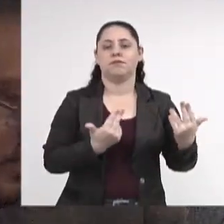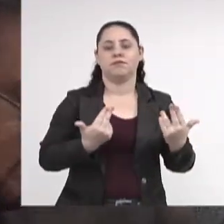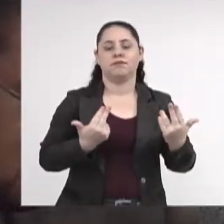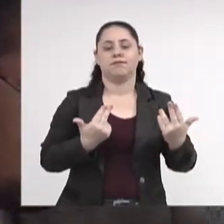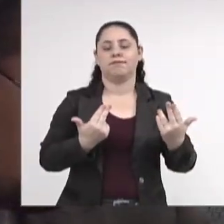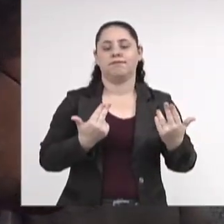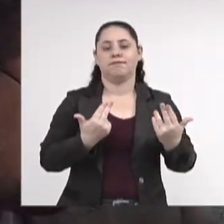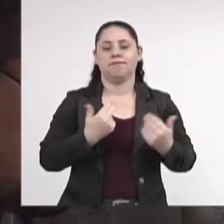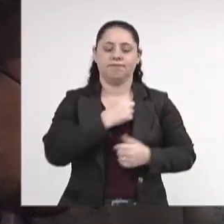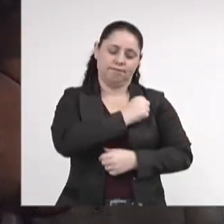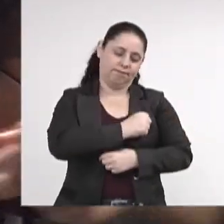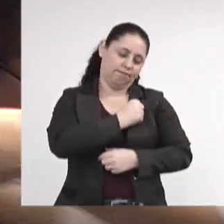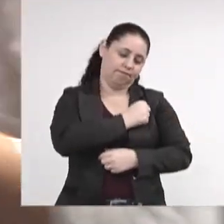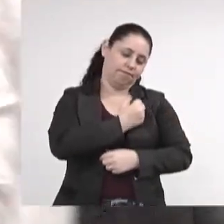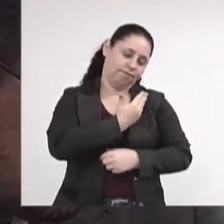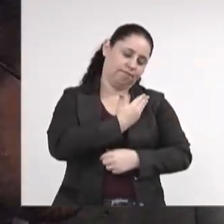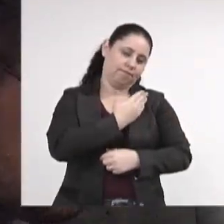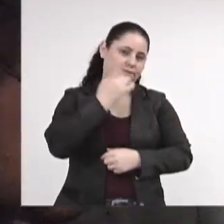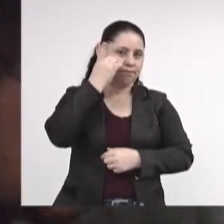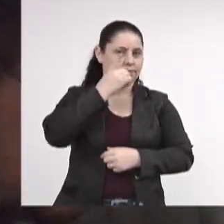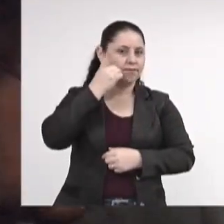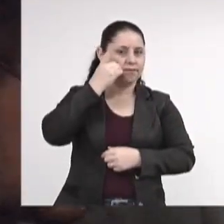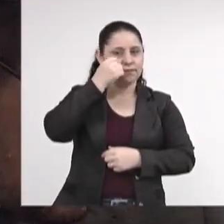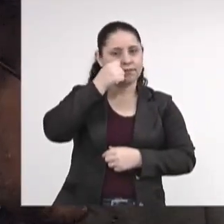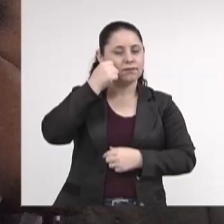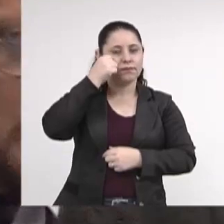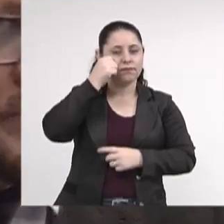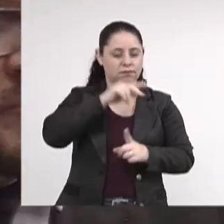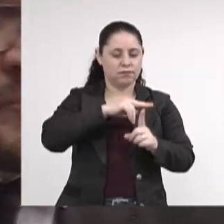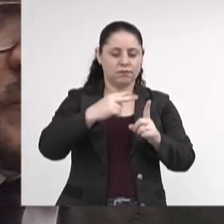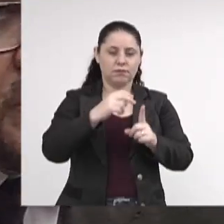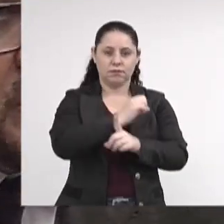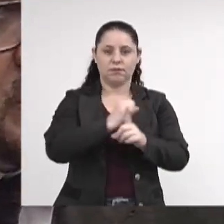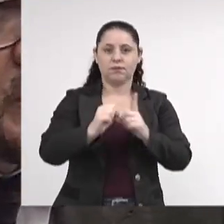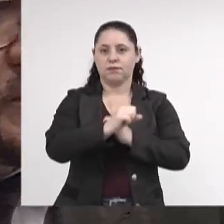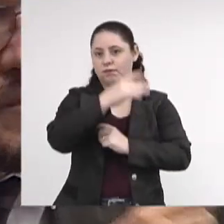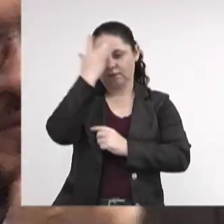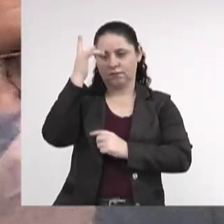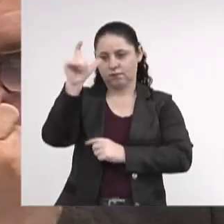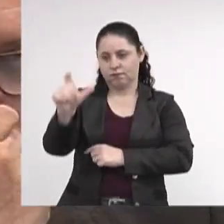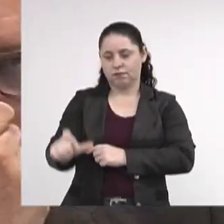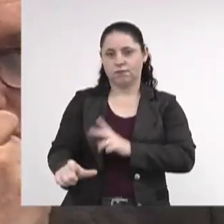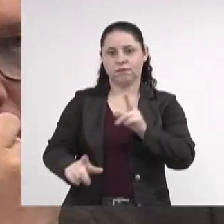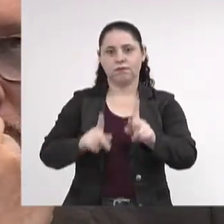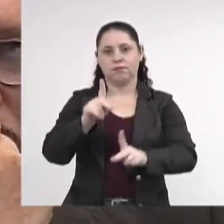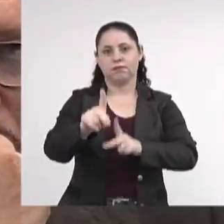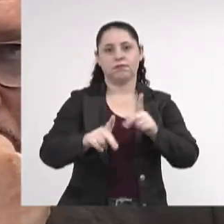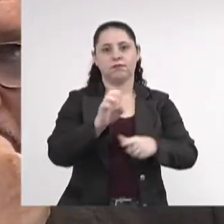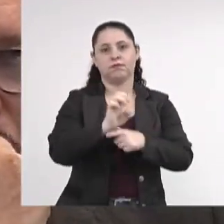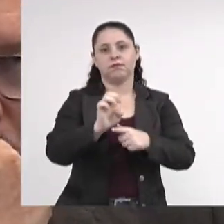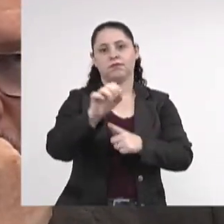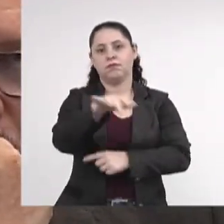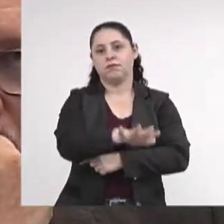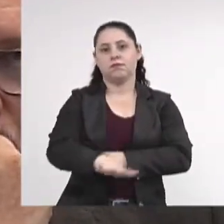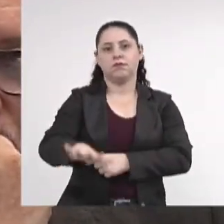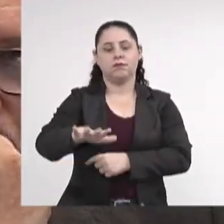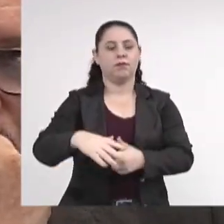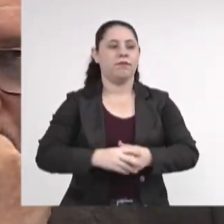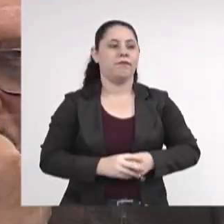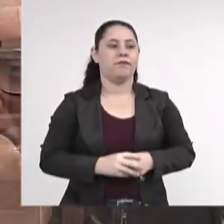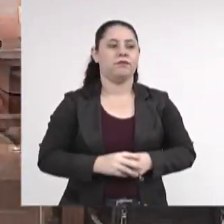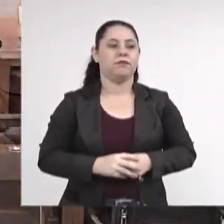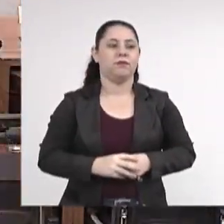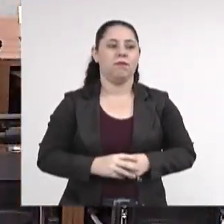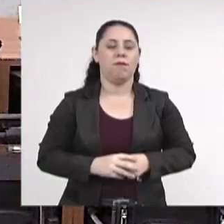nosso saudoso Amarildo Cruz, com um olhar social pelas pessoas em todo o estado de Mato Grosso do Sul.